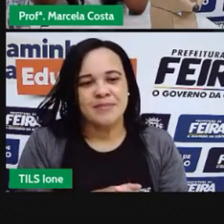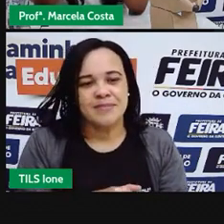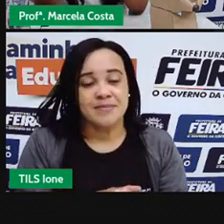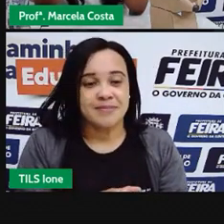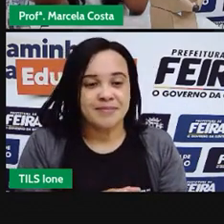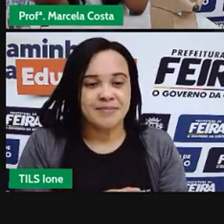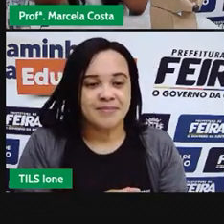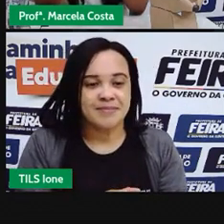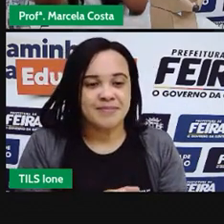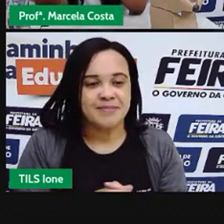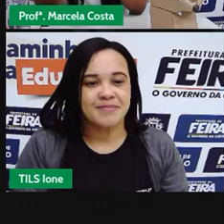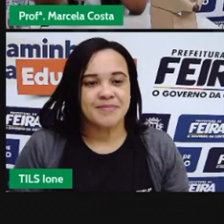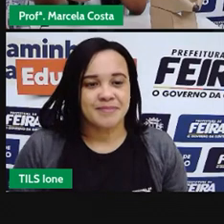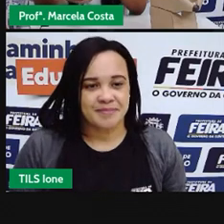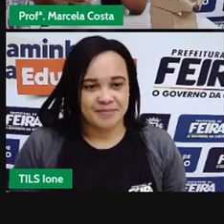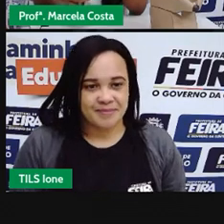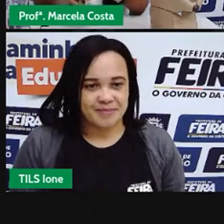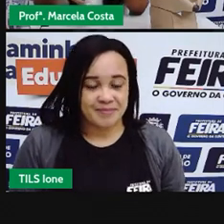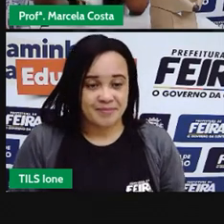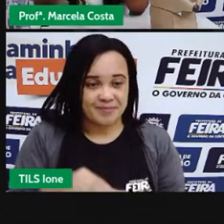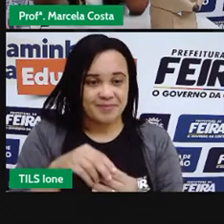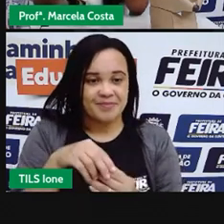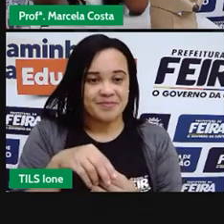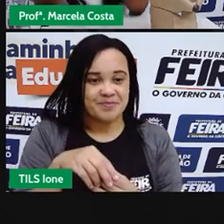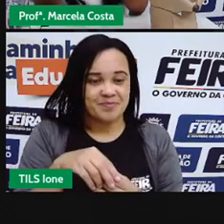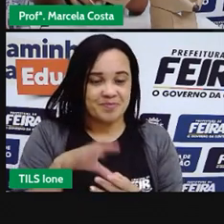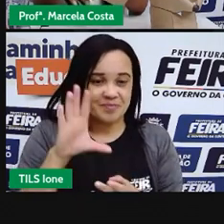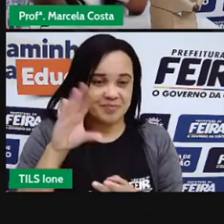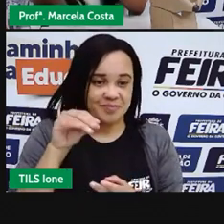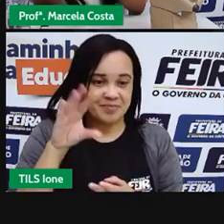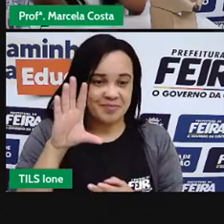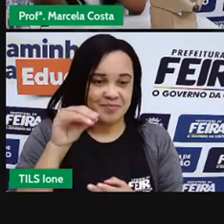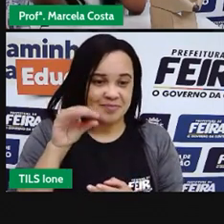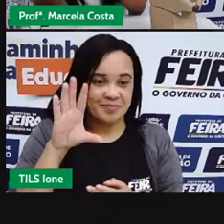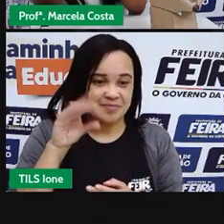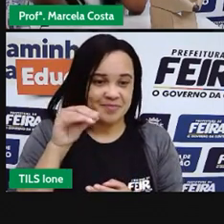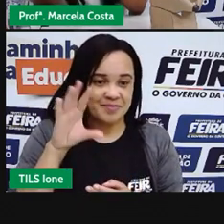Aqui, para fazer esse contorche, a gente utilizou